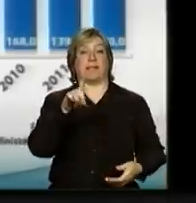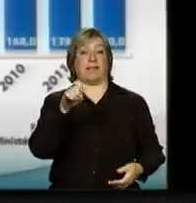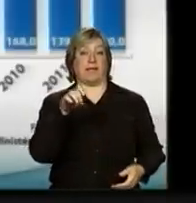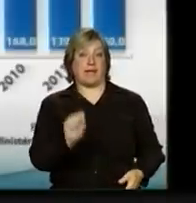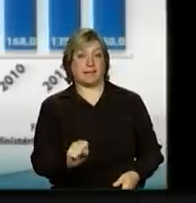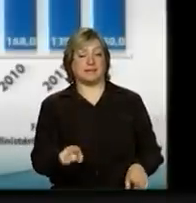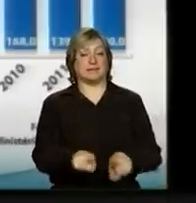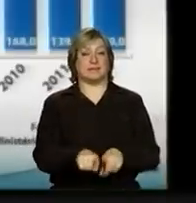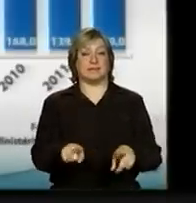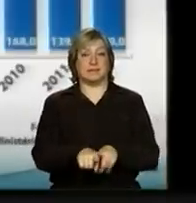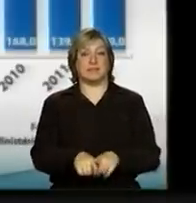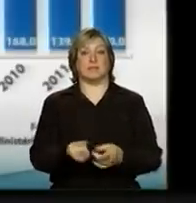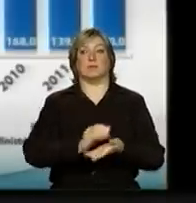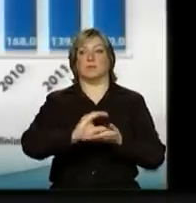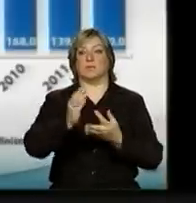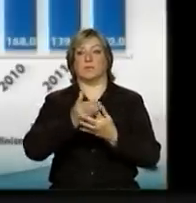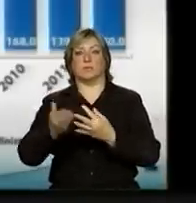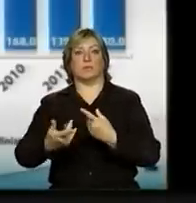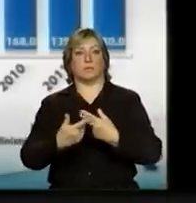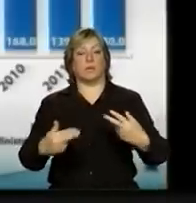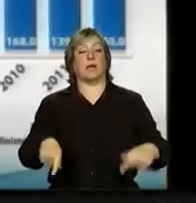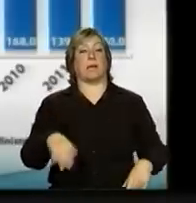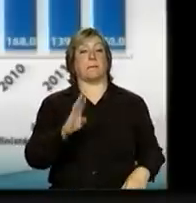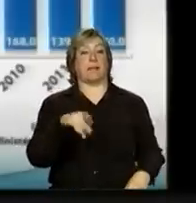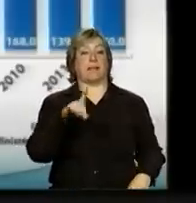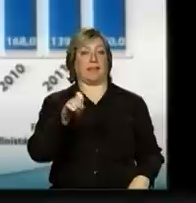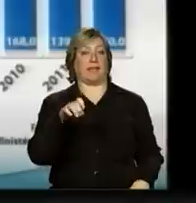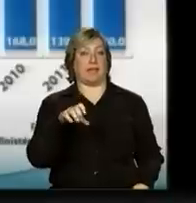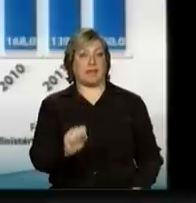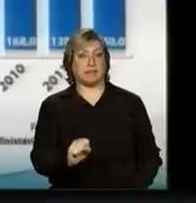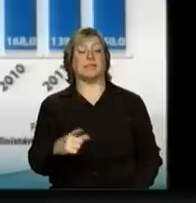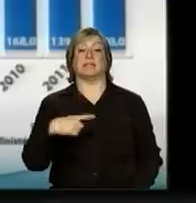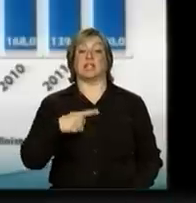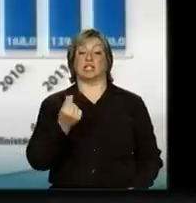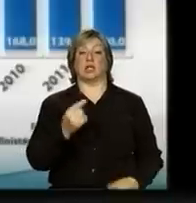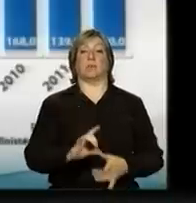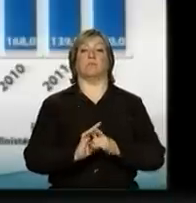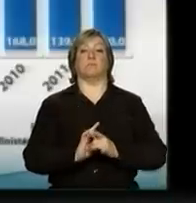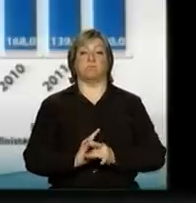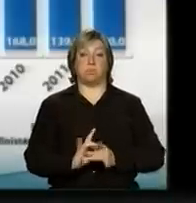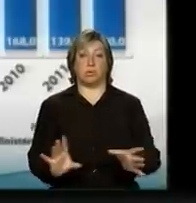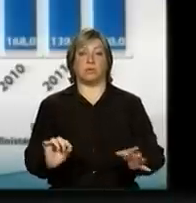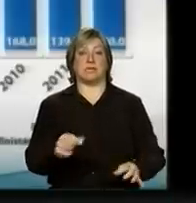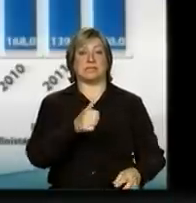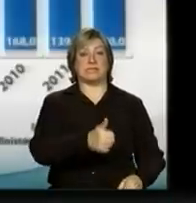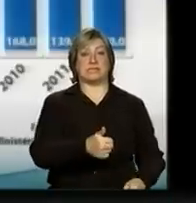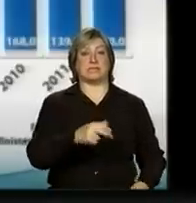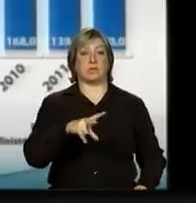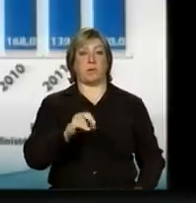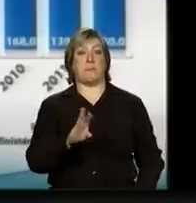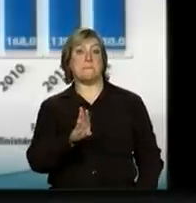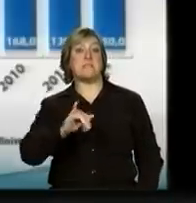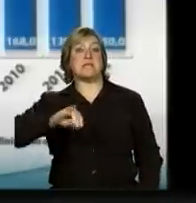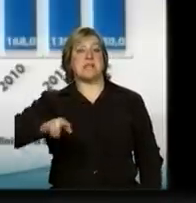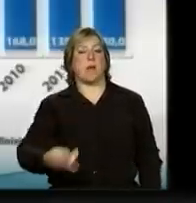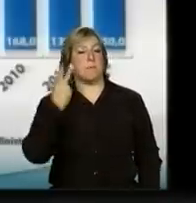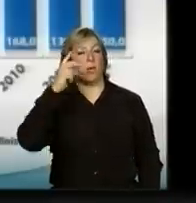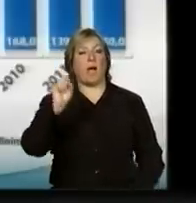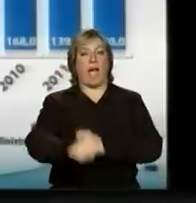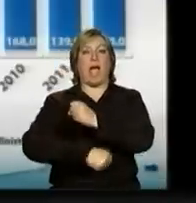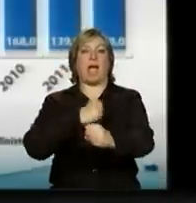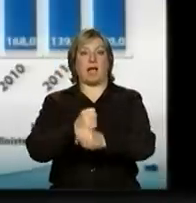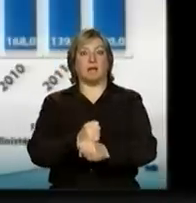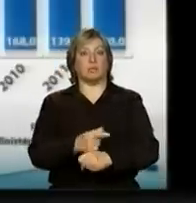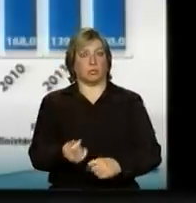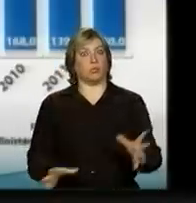financiamento ao investimento. O BNDES está liberando 150 bilhões por ano, que é